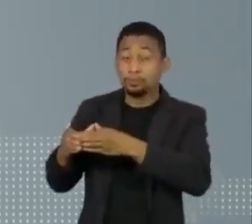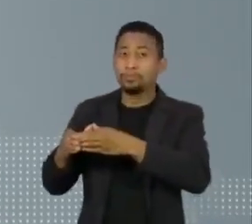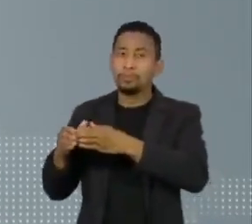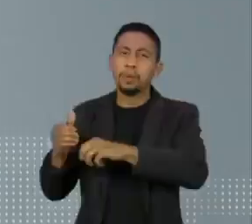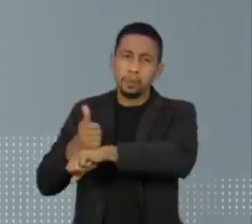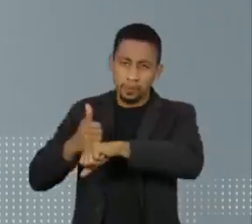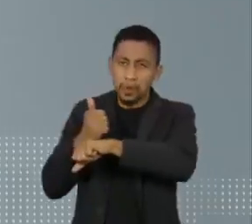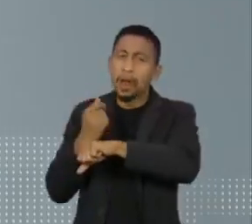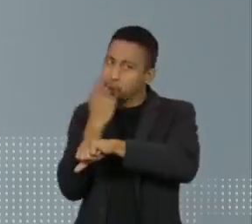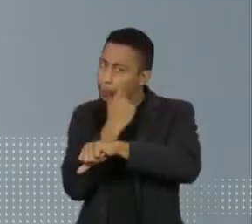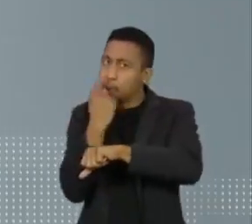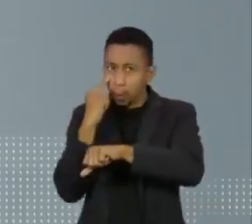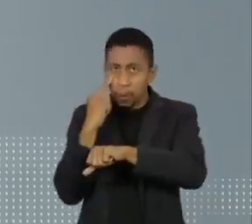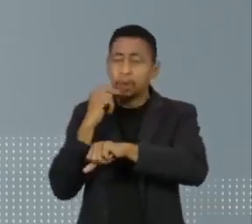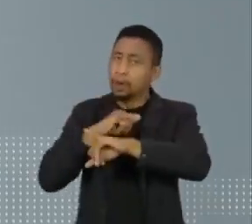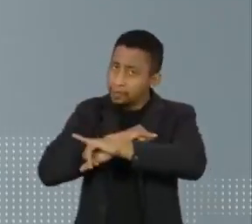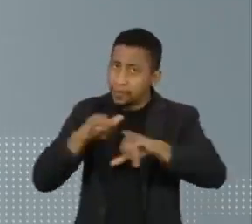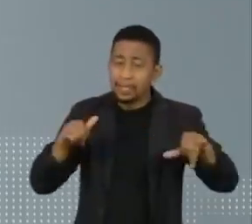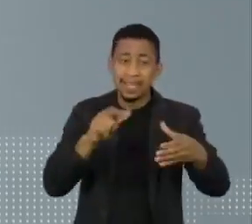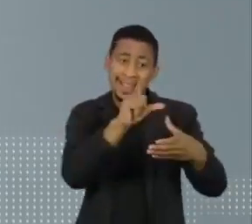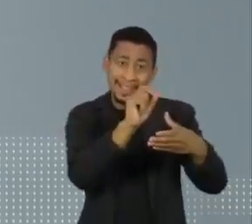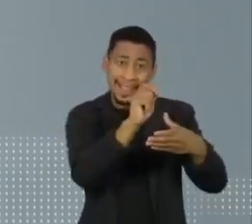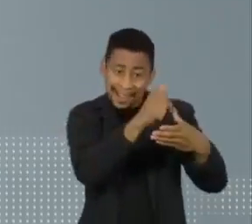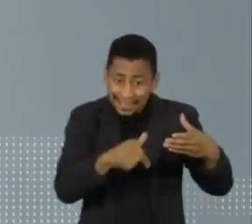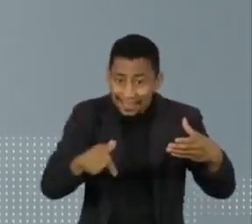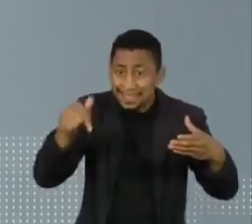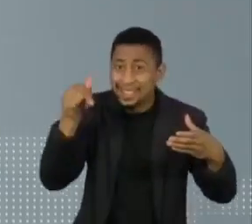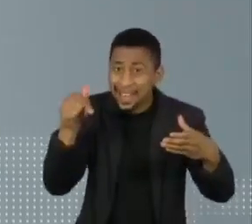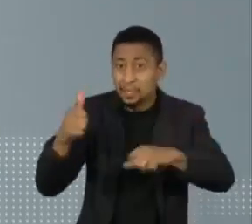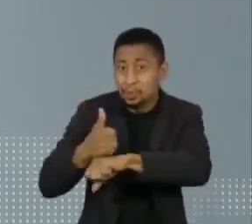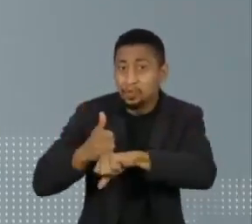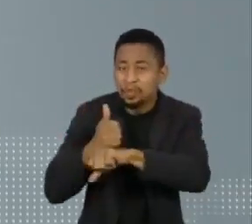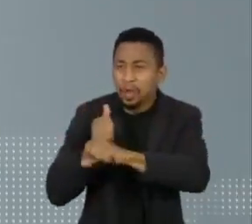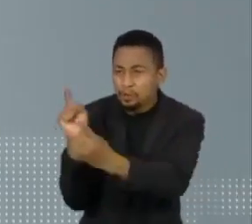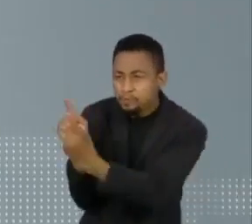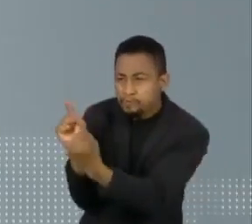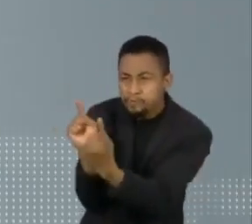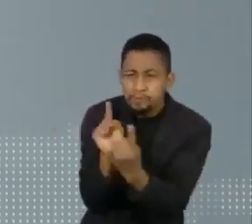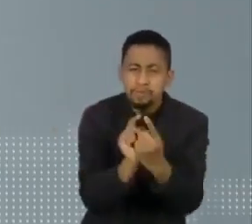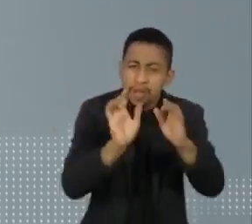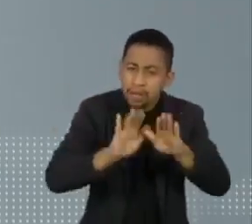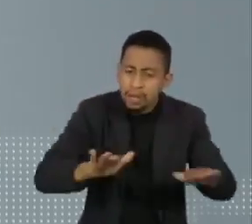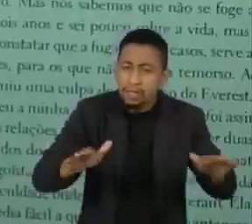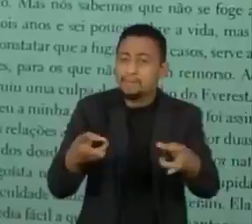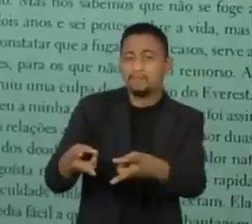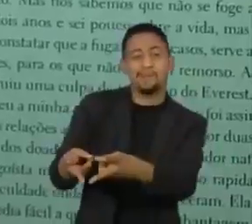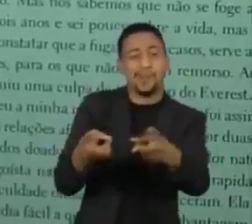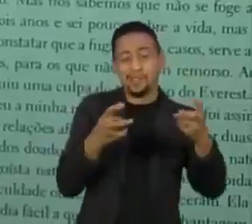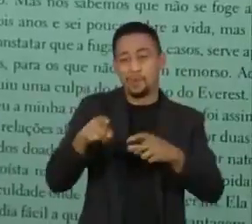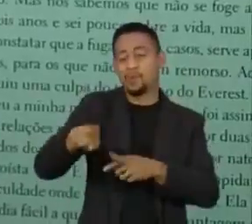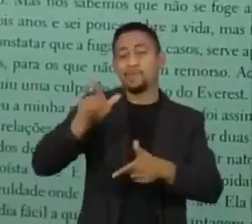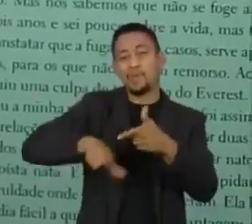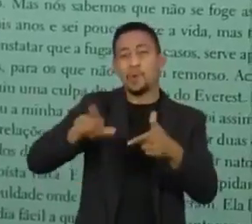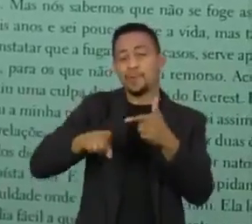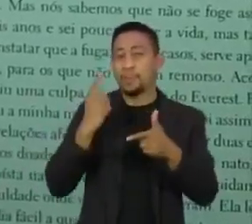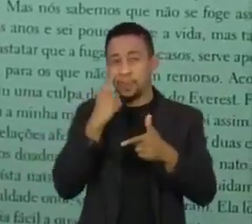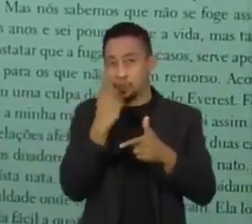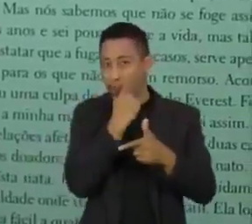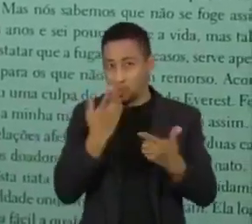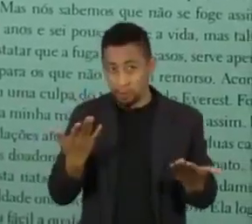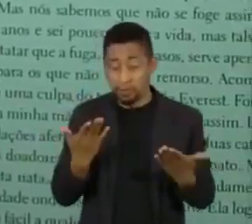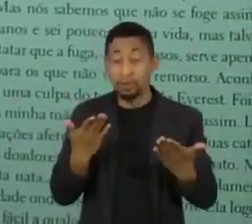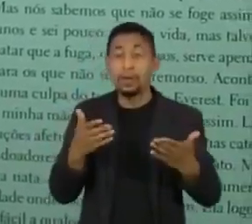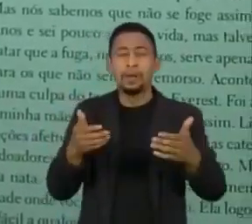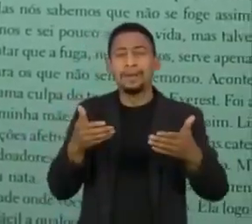7 em cada 10 profissionais constataram um crescimento no atendimento a crianças miopes. Ver de perto